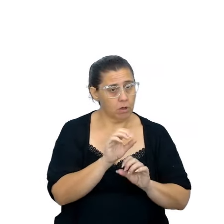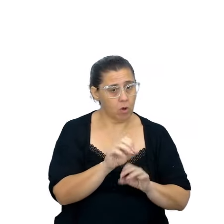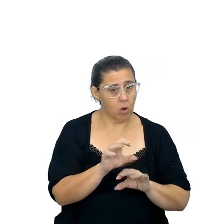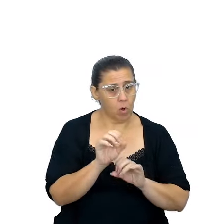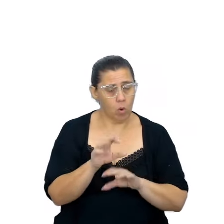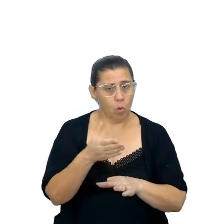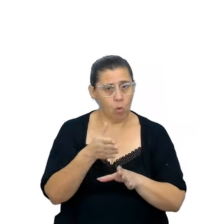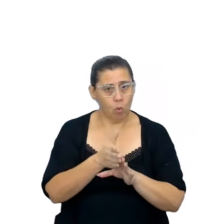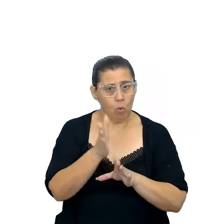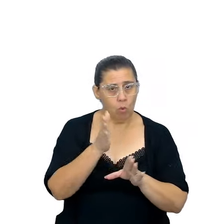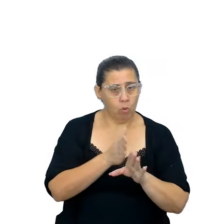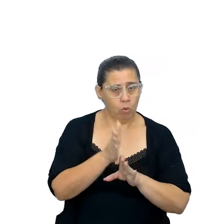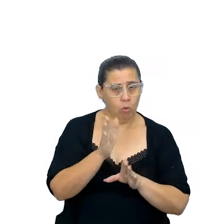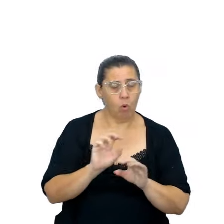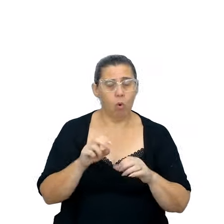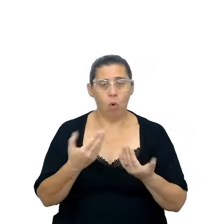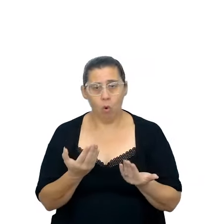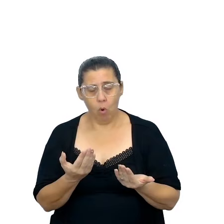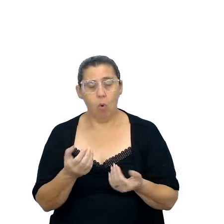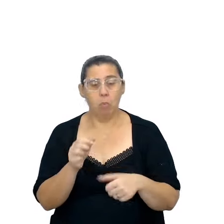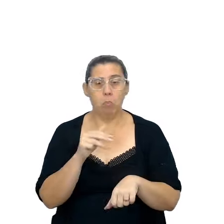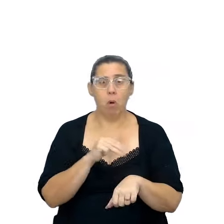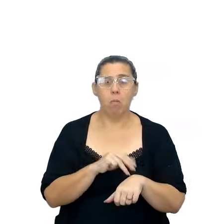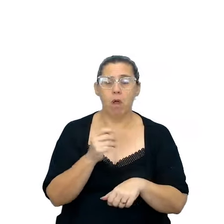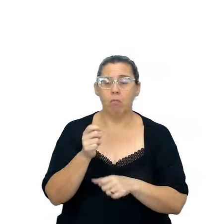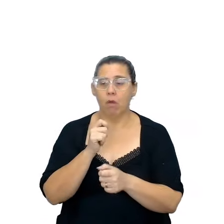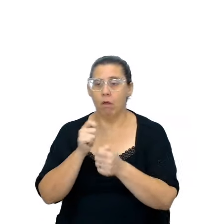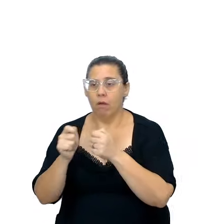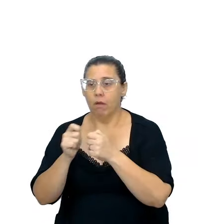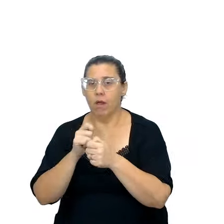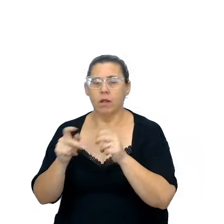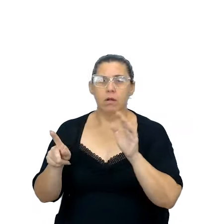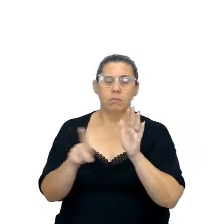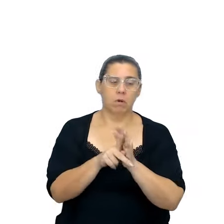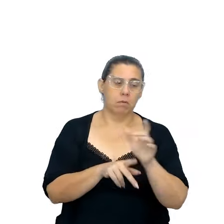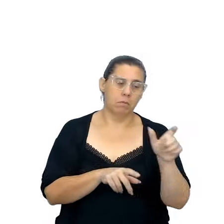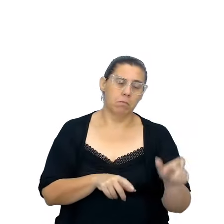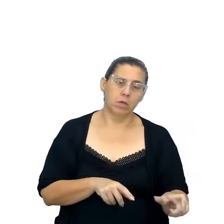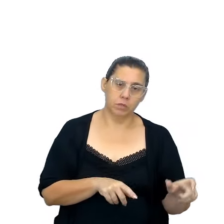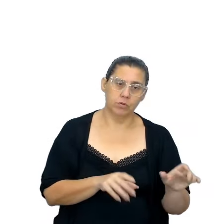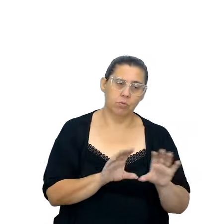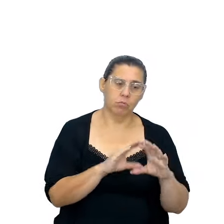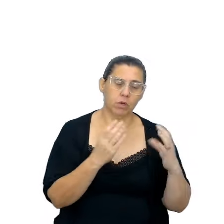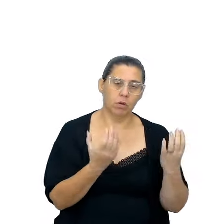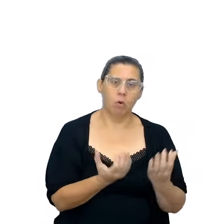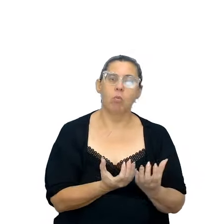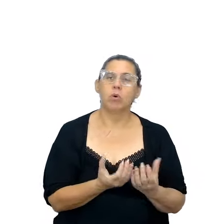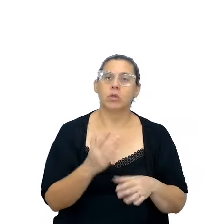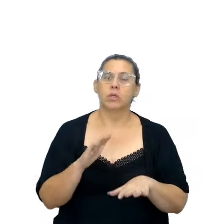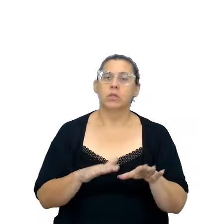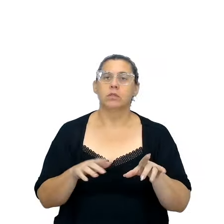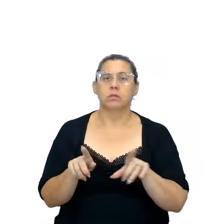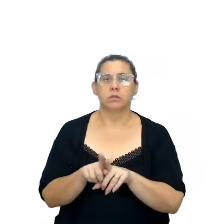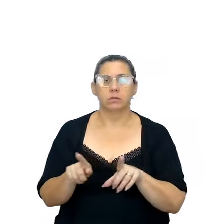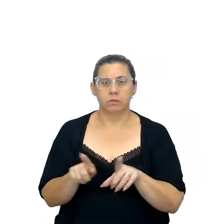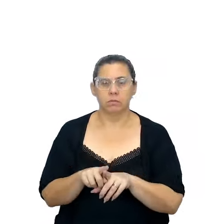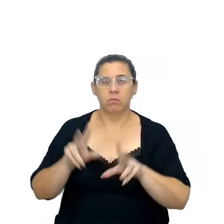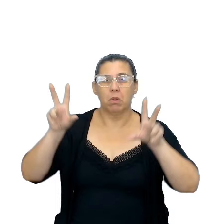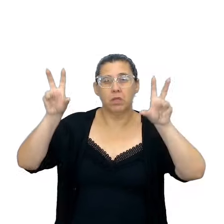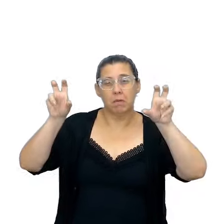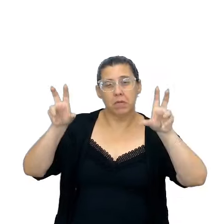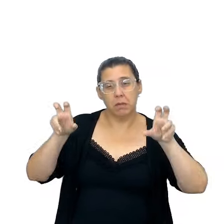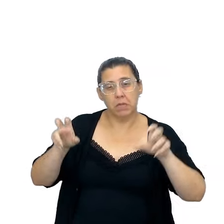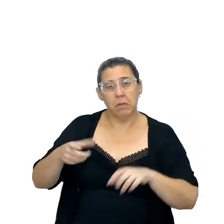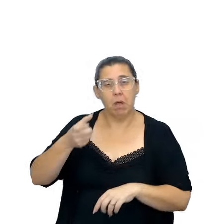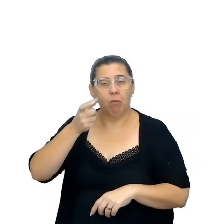ou, às vezes, até chegar a momentos de entrevistas, para a própria pessoas da comunidade, muitas delas também têm muitos assuntos